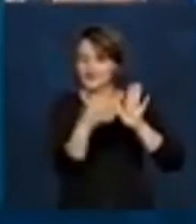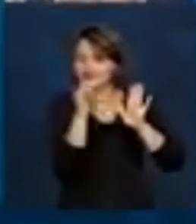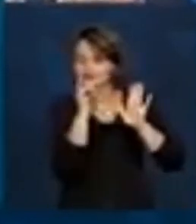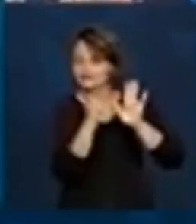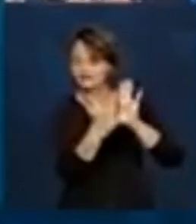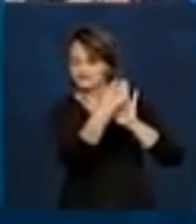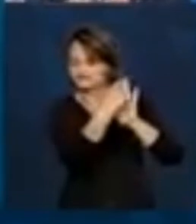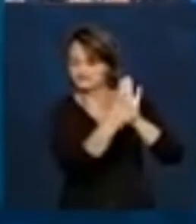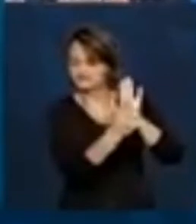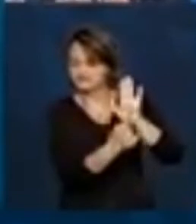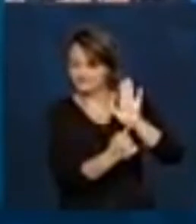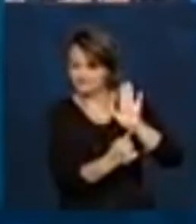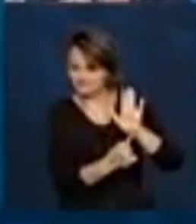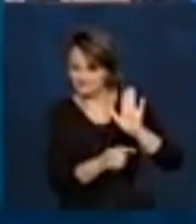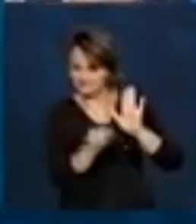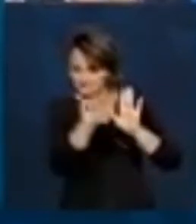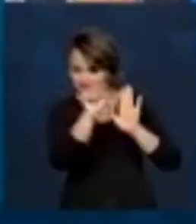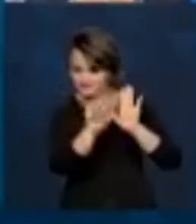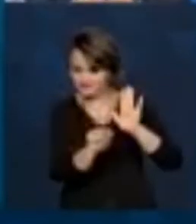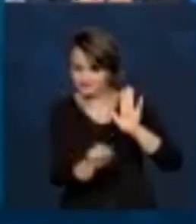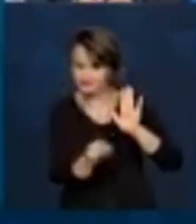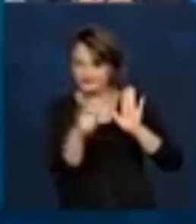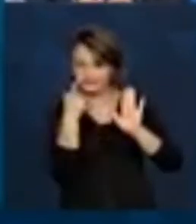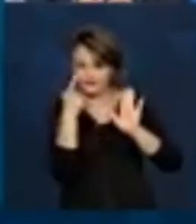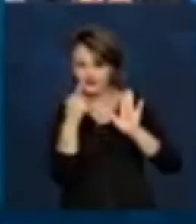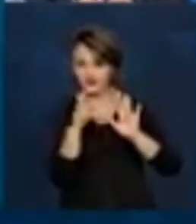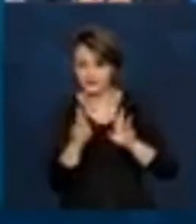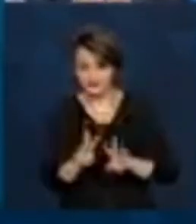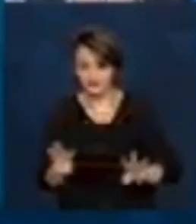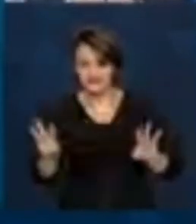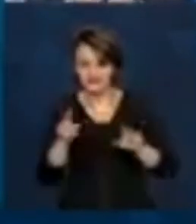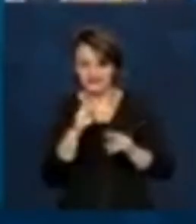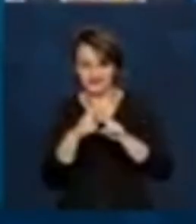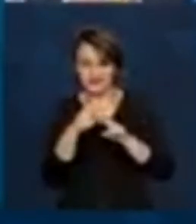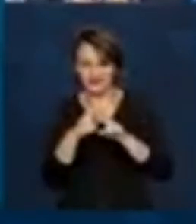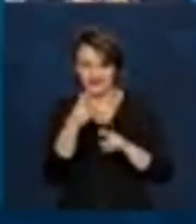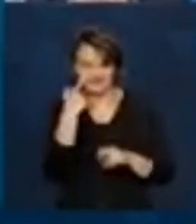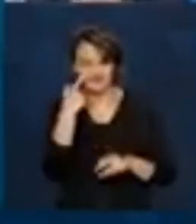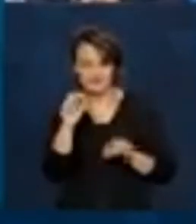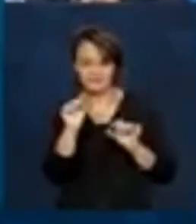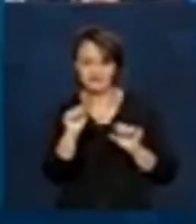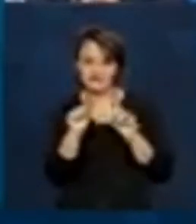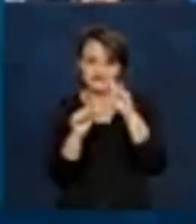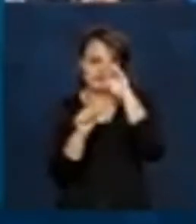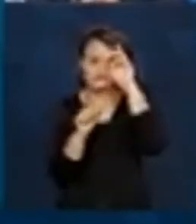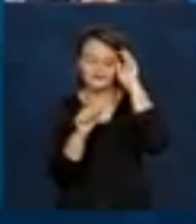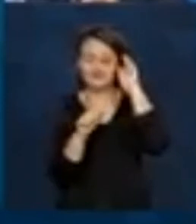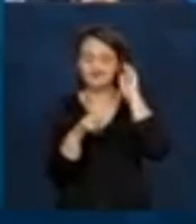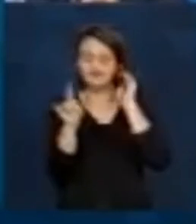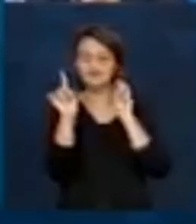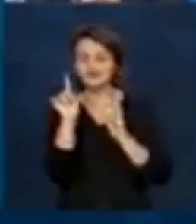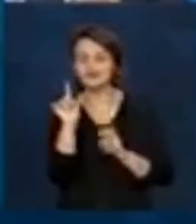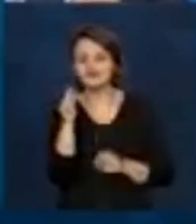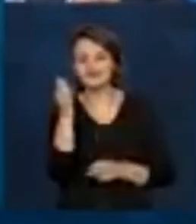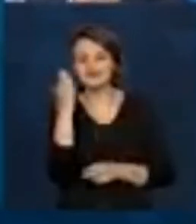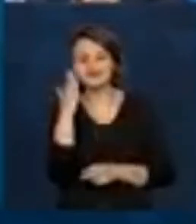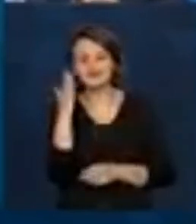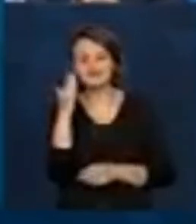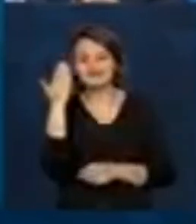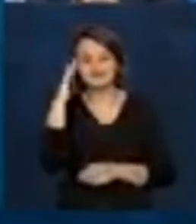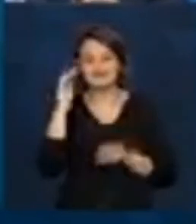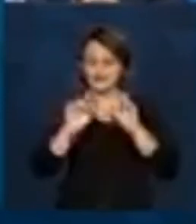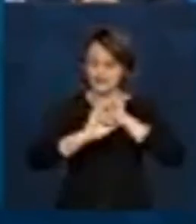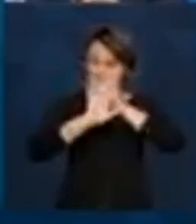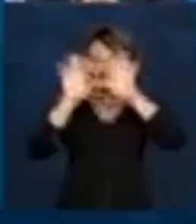e toda essa apresentação está no nosso site para que vocês tenham isso